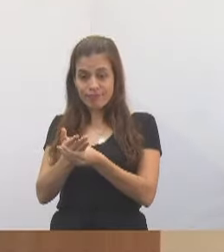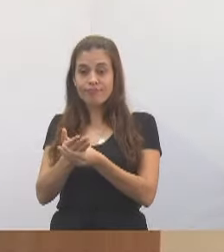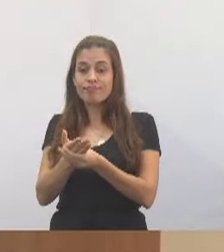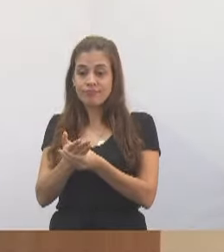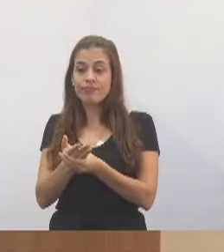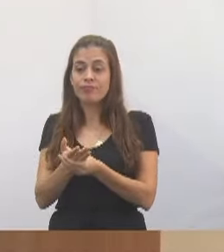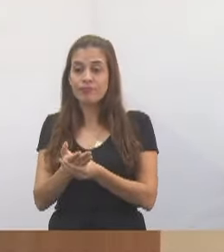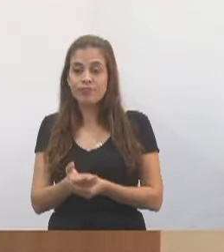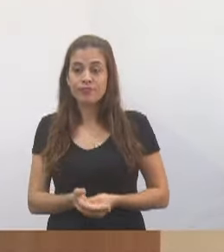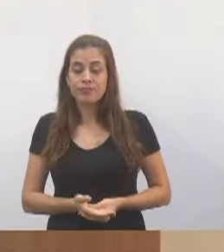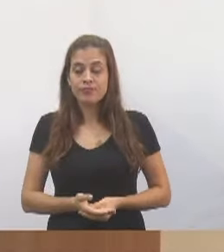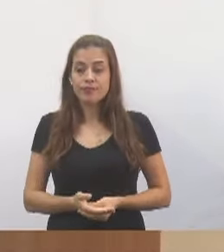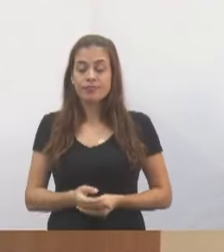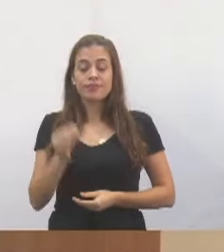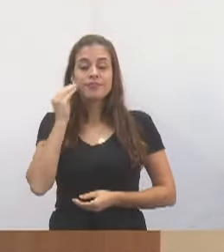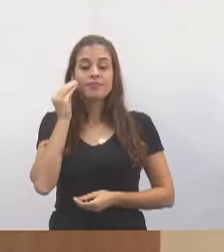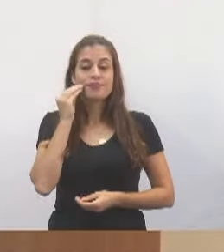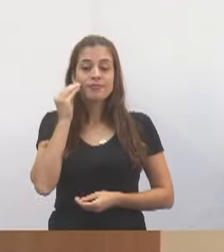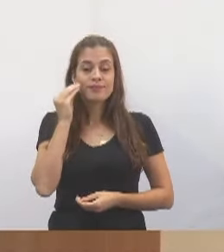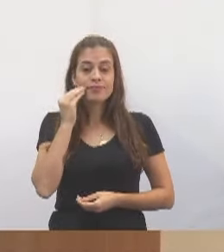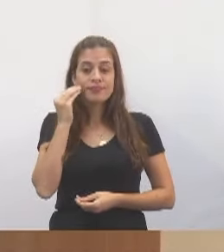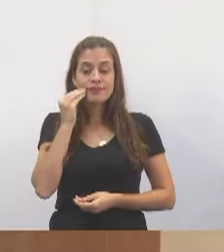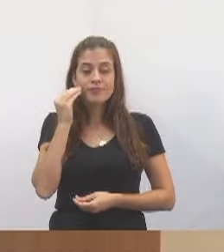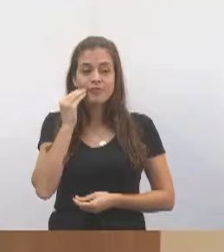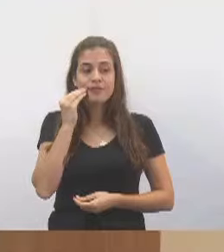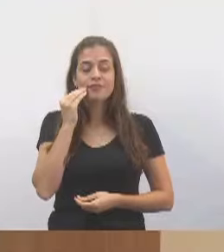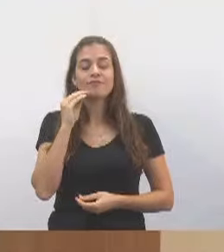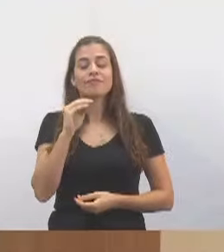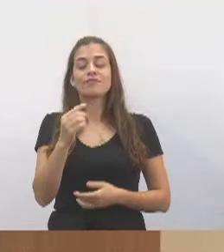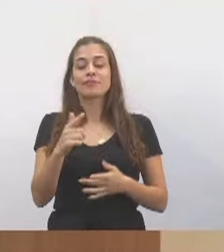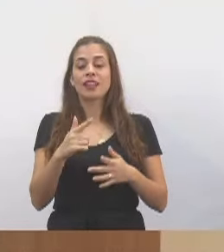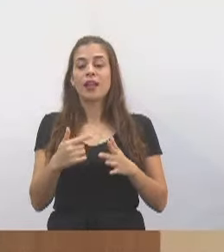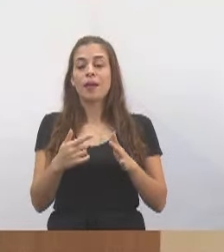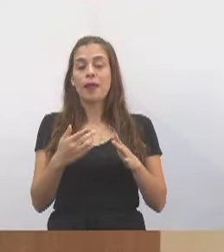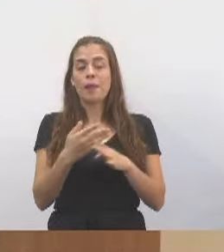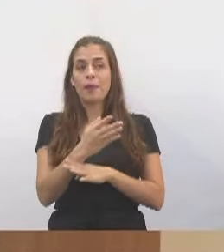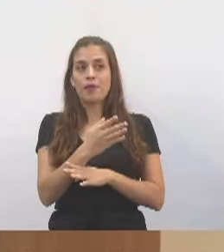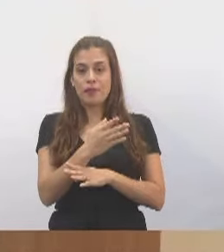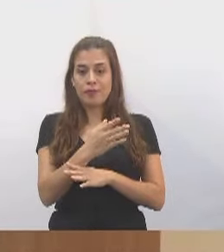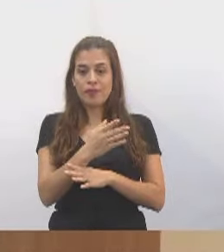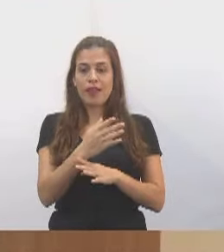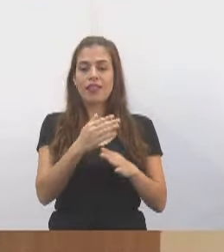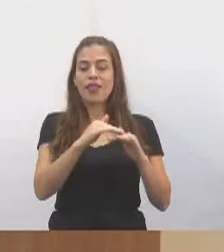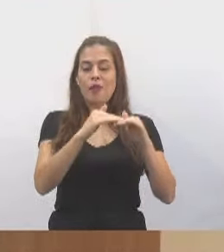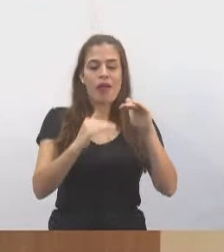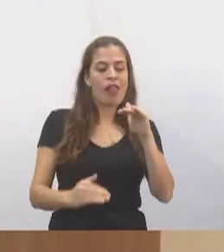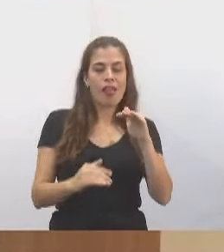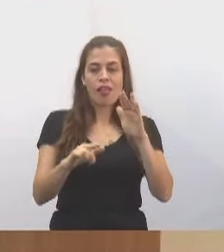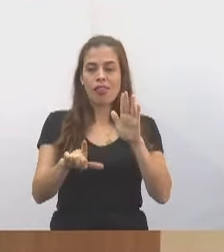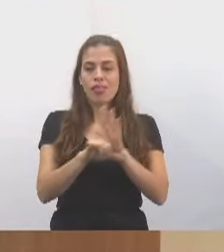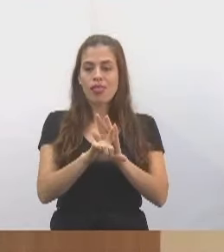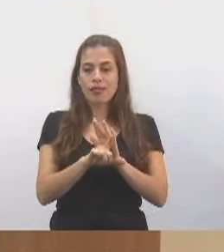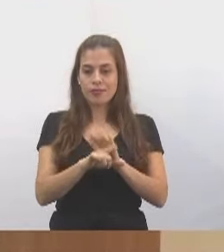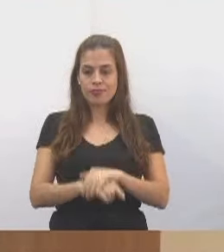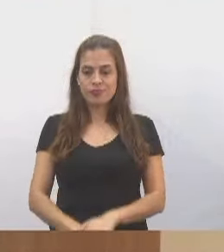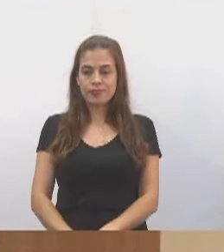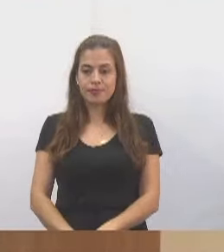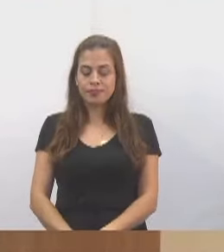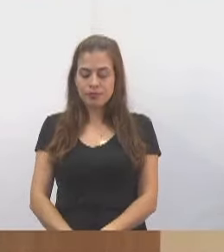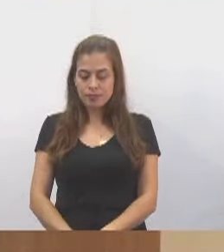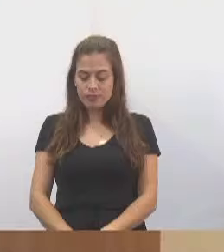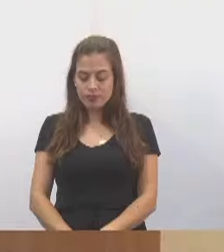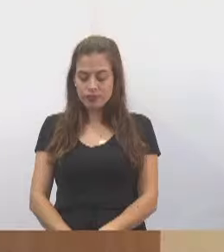tentando invalidar a lei que foi aprovada aqui na Casa. E o desembargador,